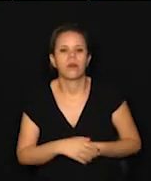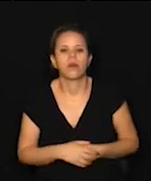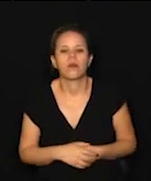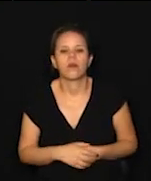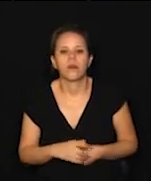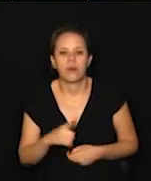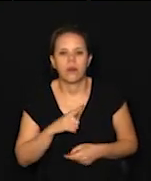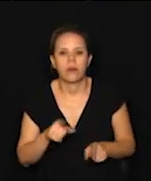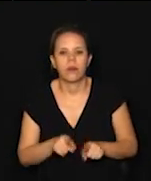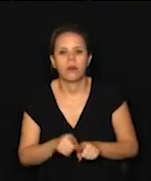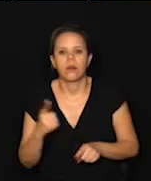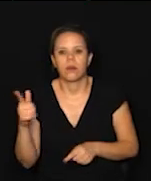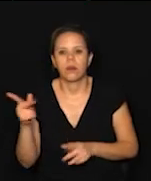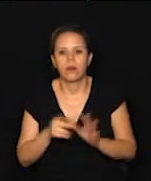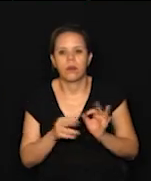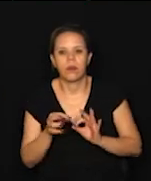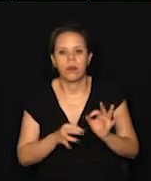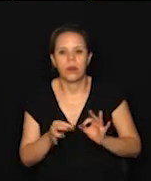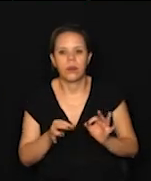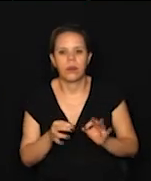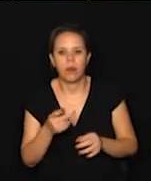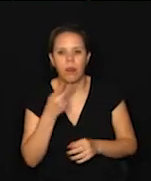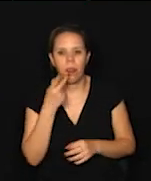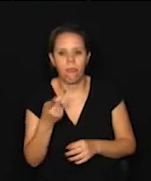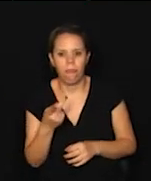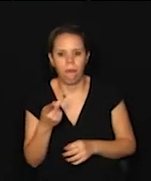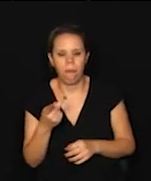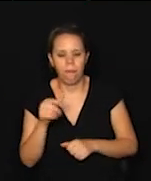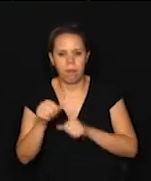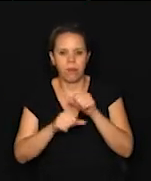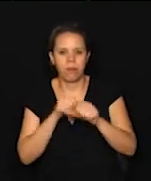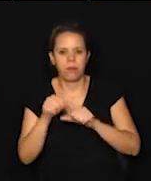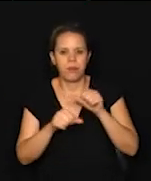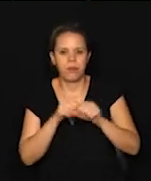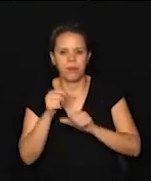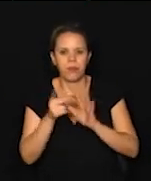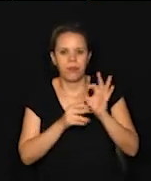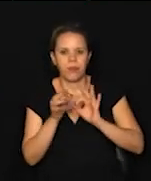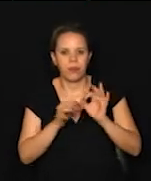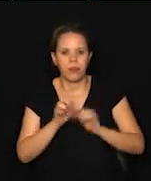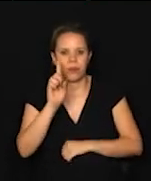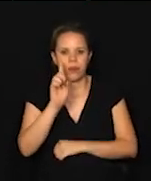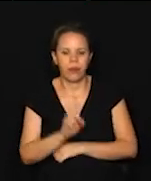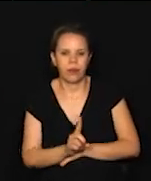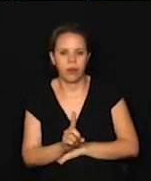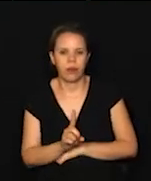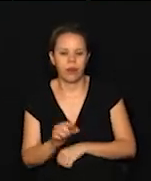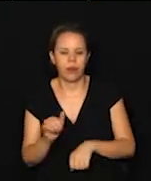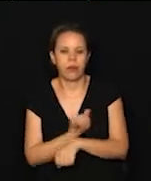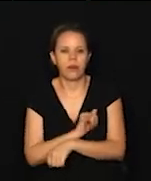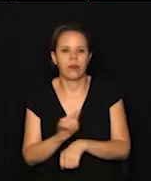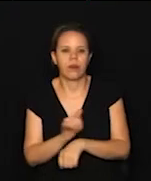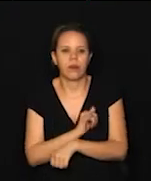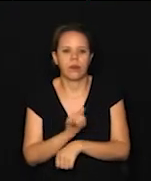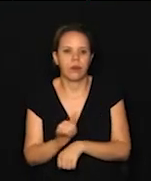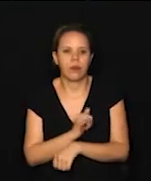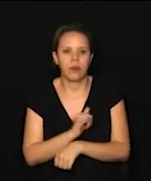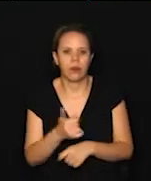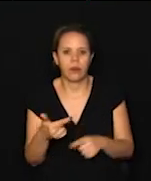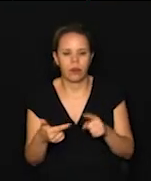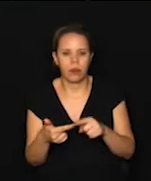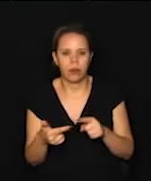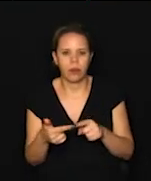Temos ainda um outro projeto que trata aí de alteração no plano diretor estratégico. Um segundo